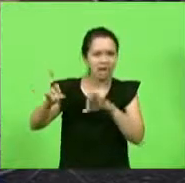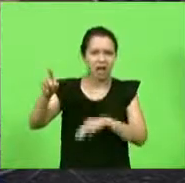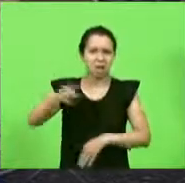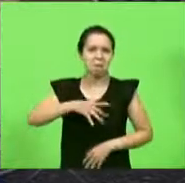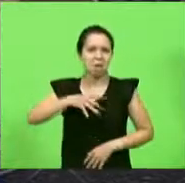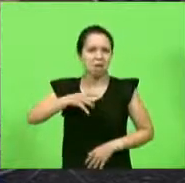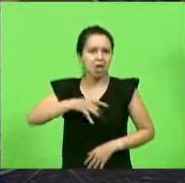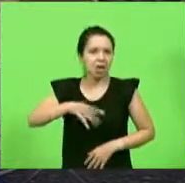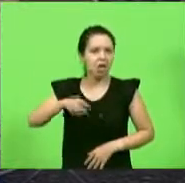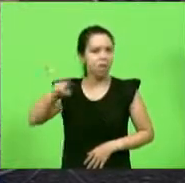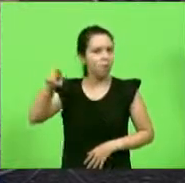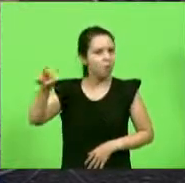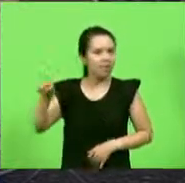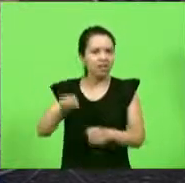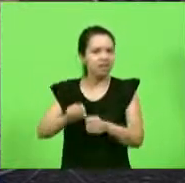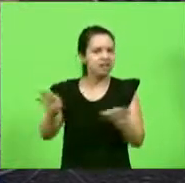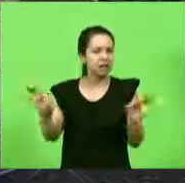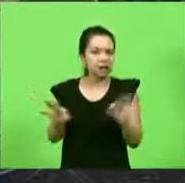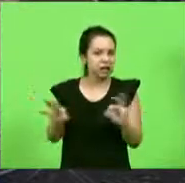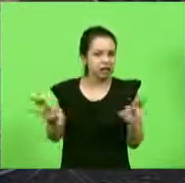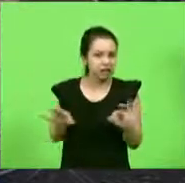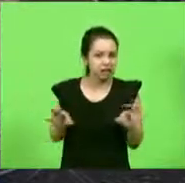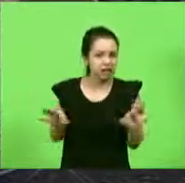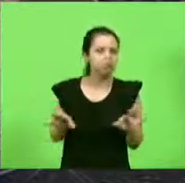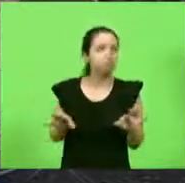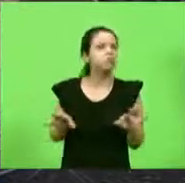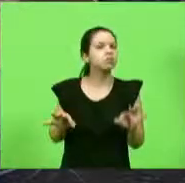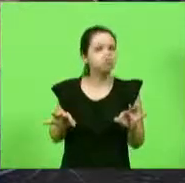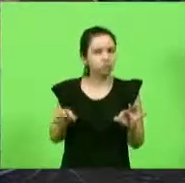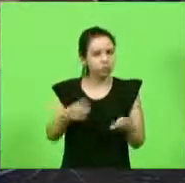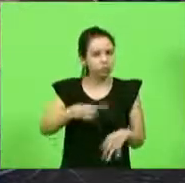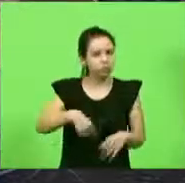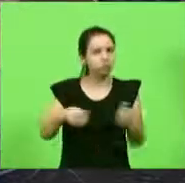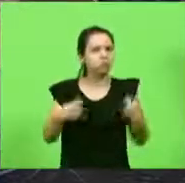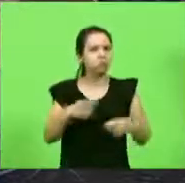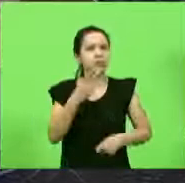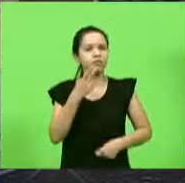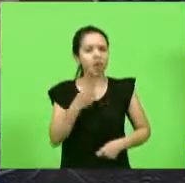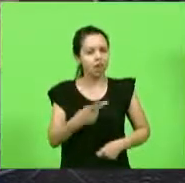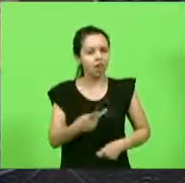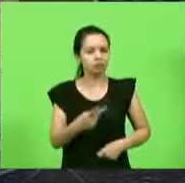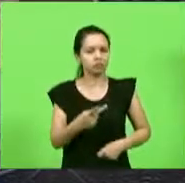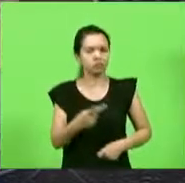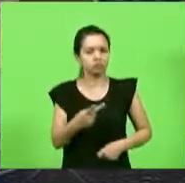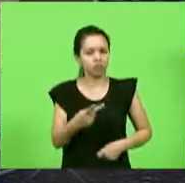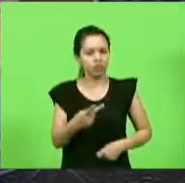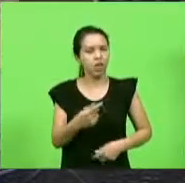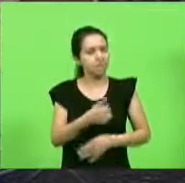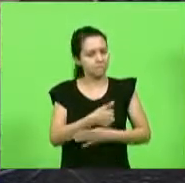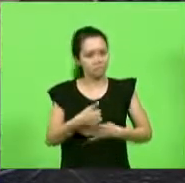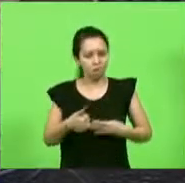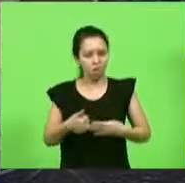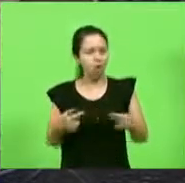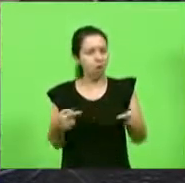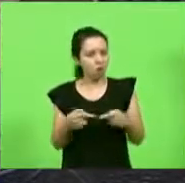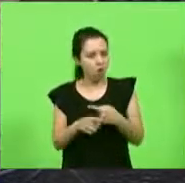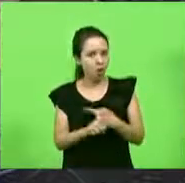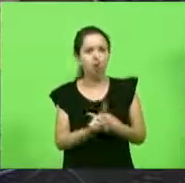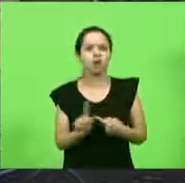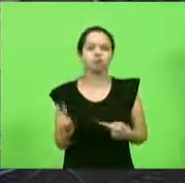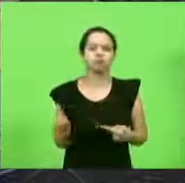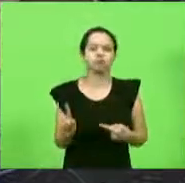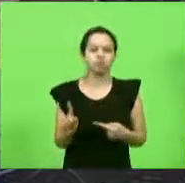não fizerem isso, nós temos que dizer com todas as palavras. É ilegal, é imoral, perdão, é